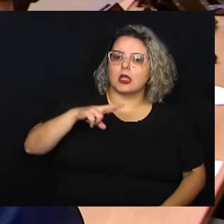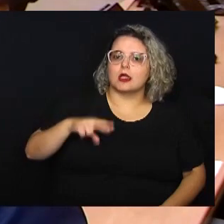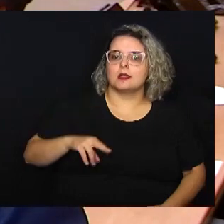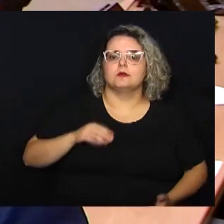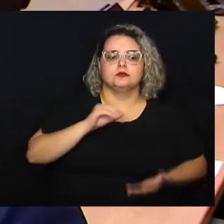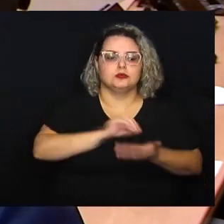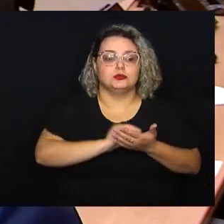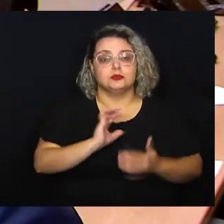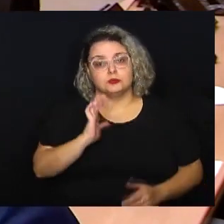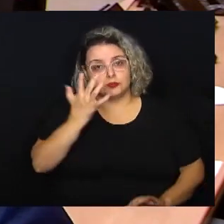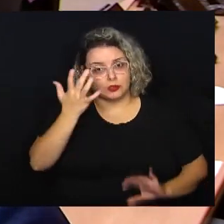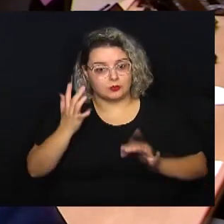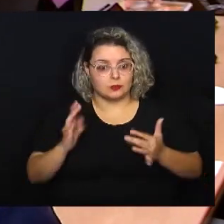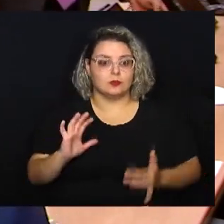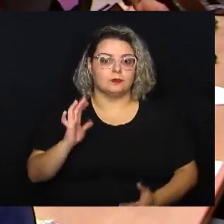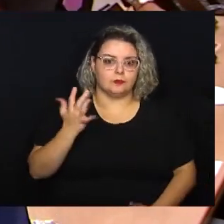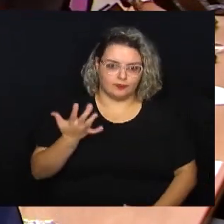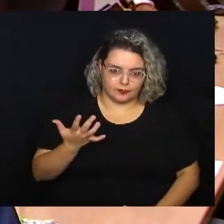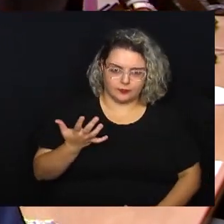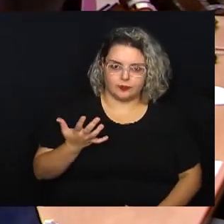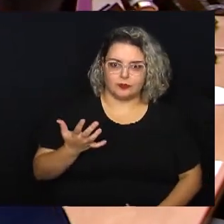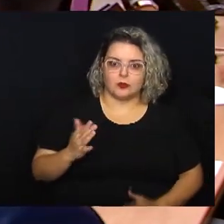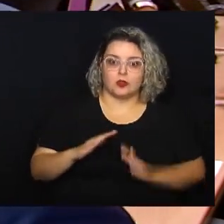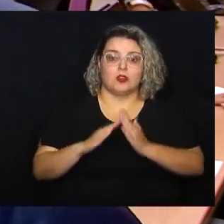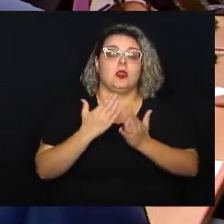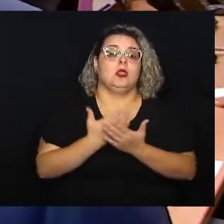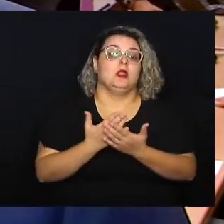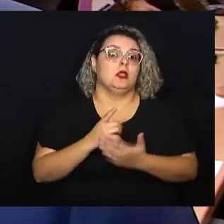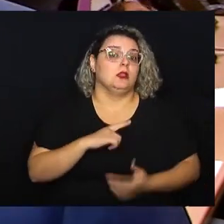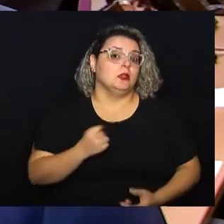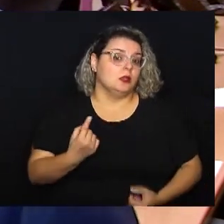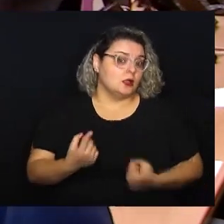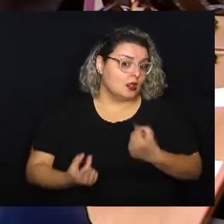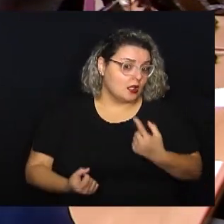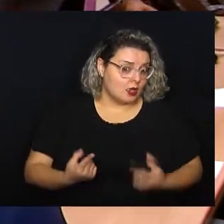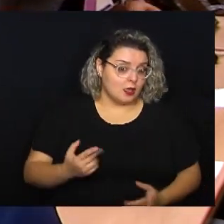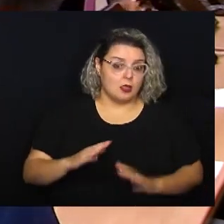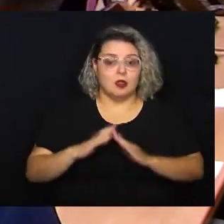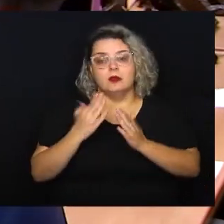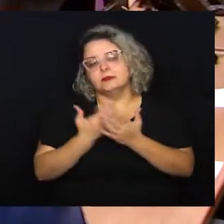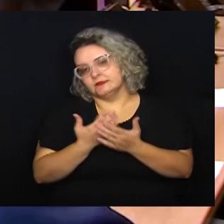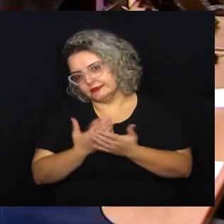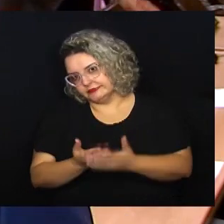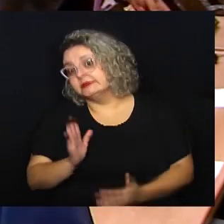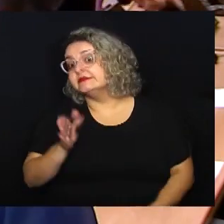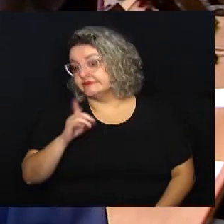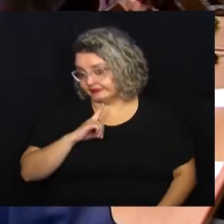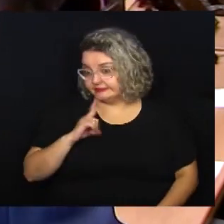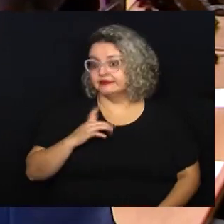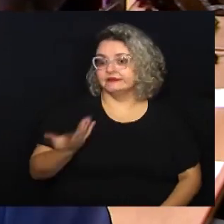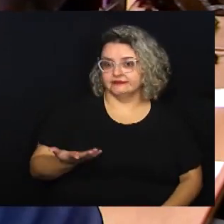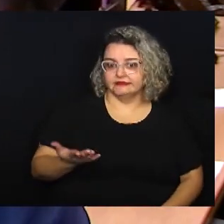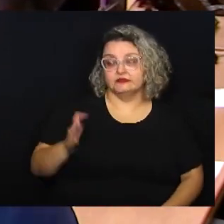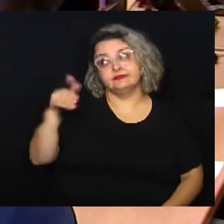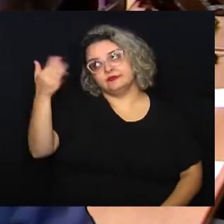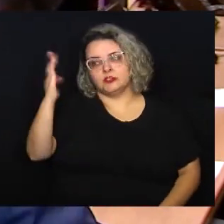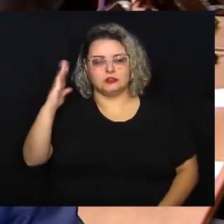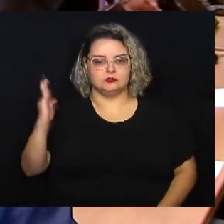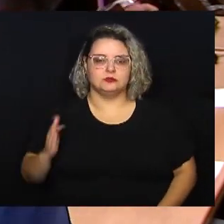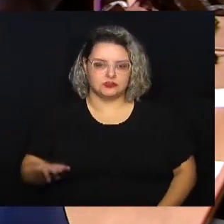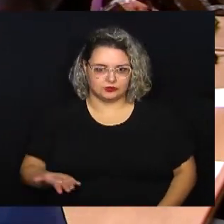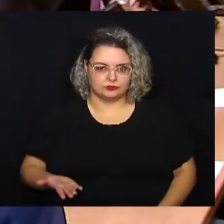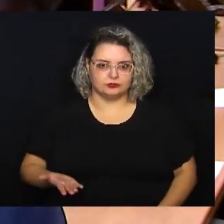últimos acontecimentos trágicos nas escolas. Existem algumas escolas que já tem isso fora do Brasil,